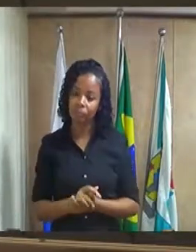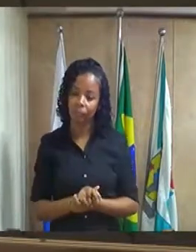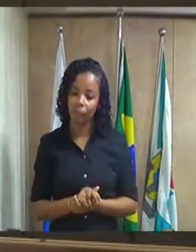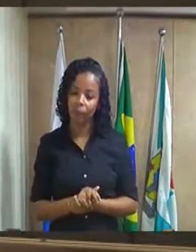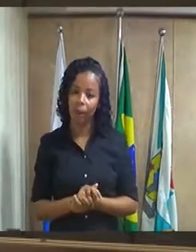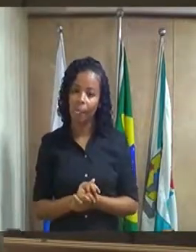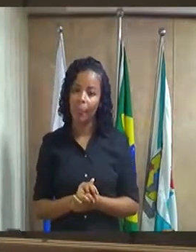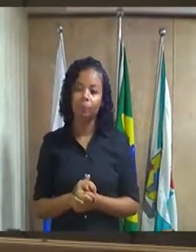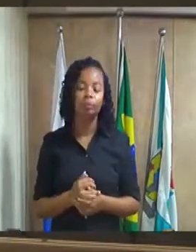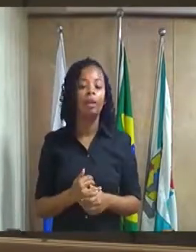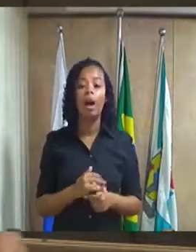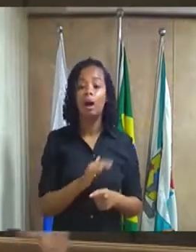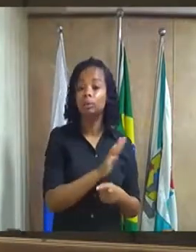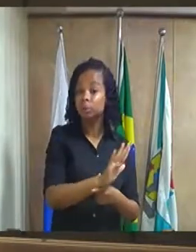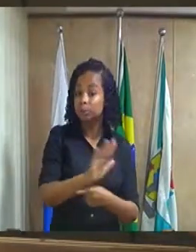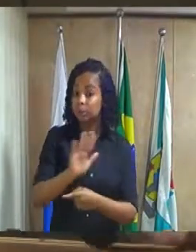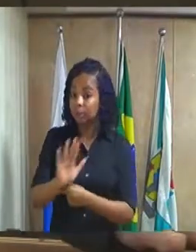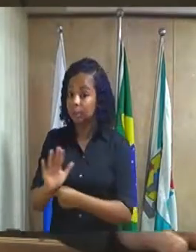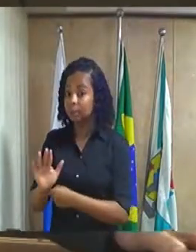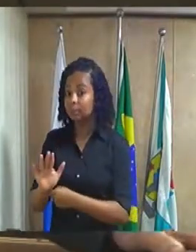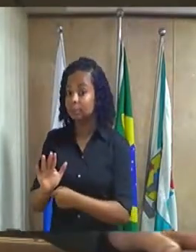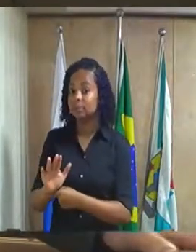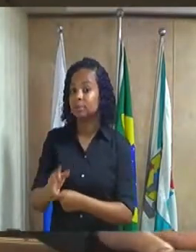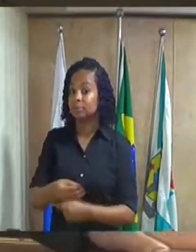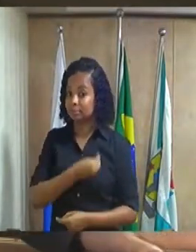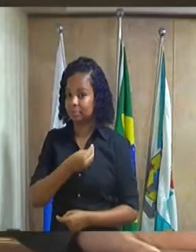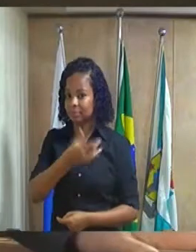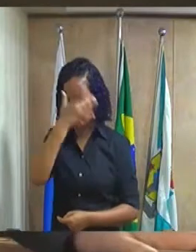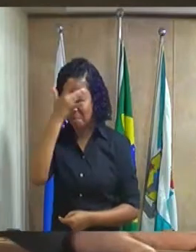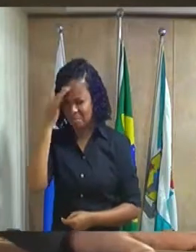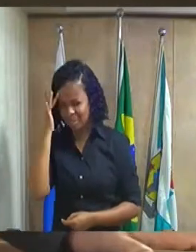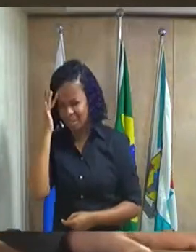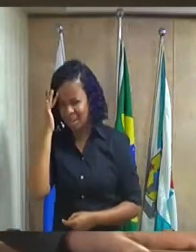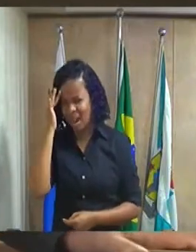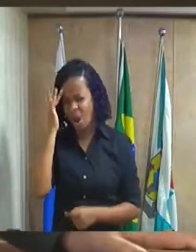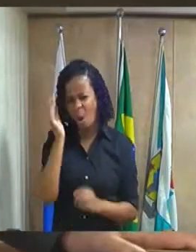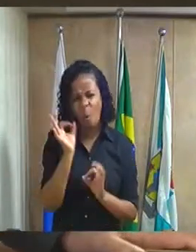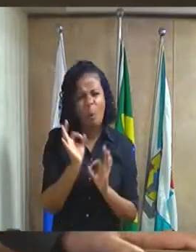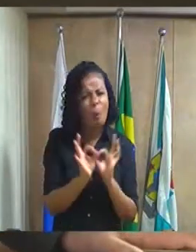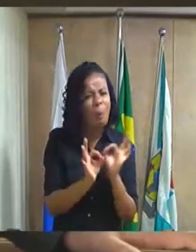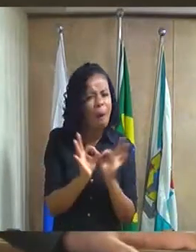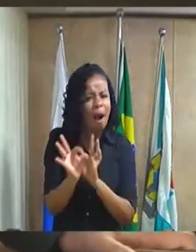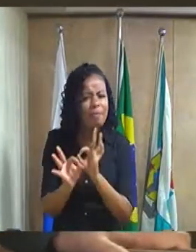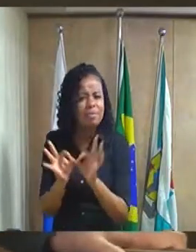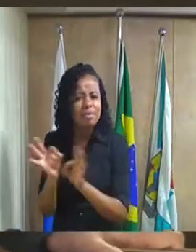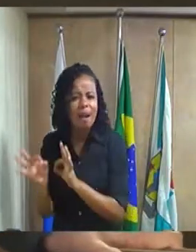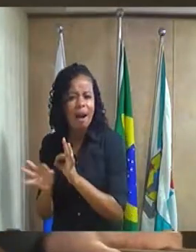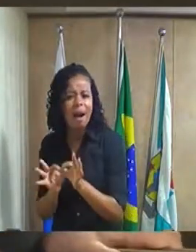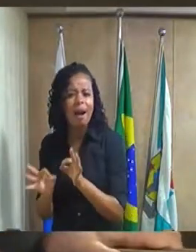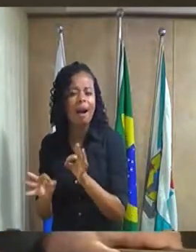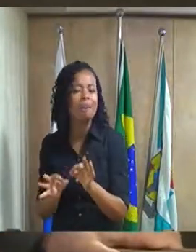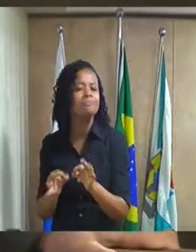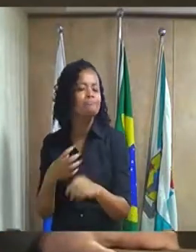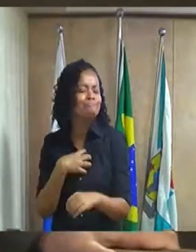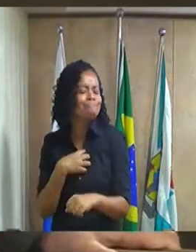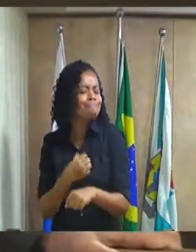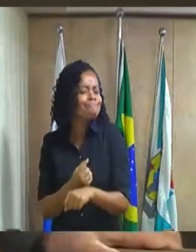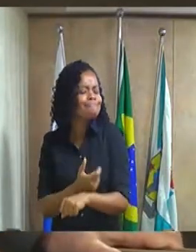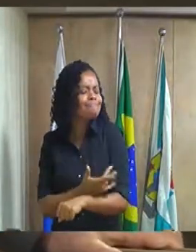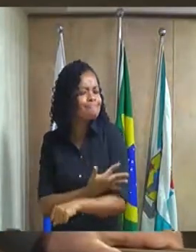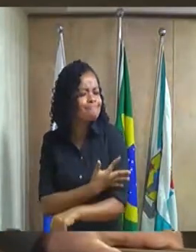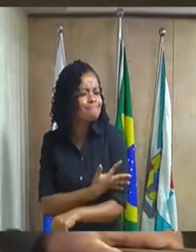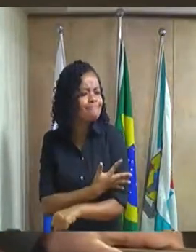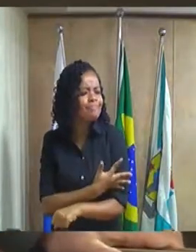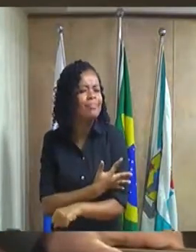ajudando e contribuindo na vida das pessoas organizando seu estado emocional seu